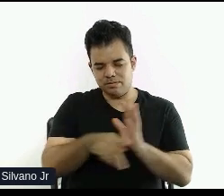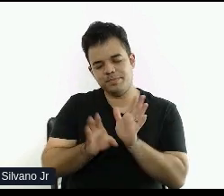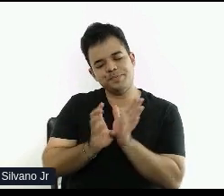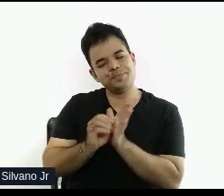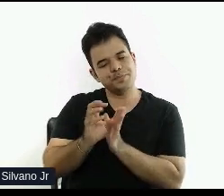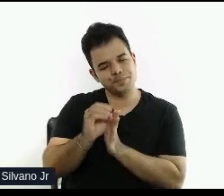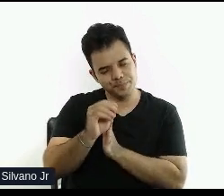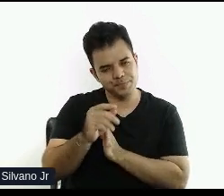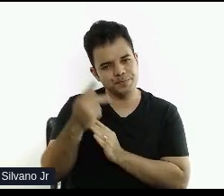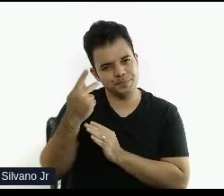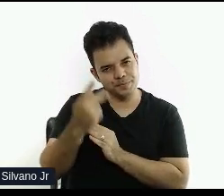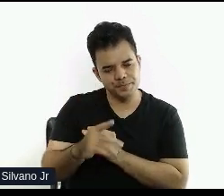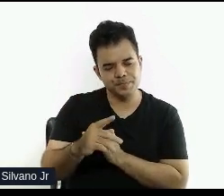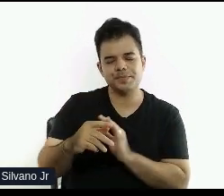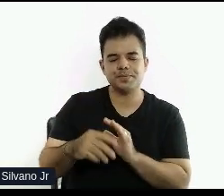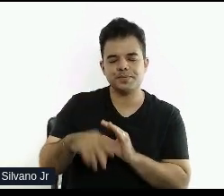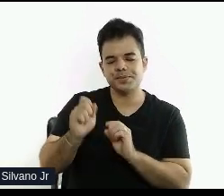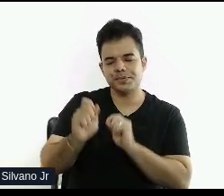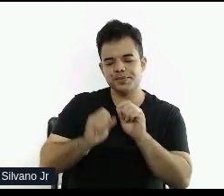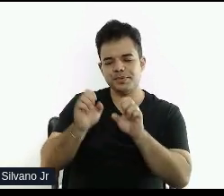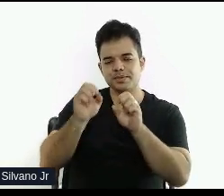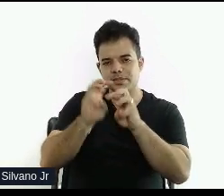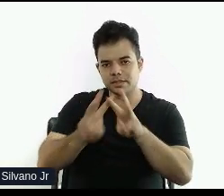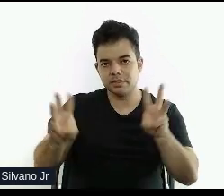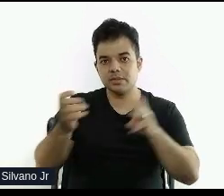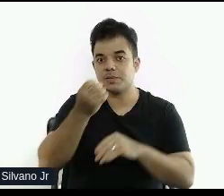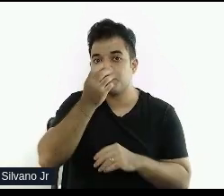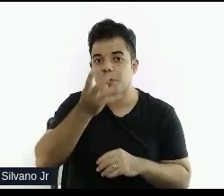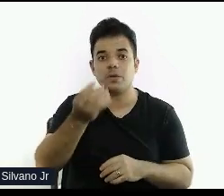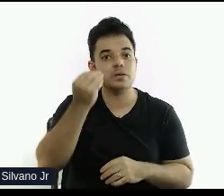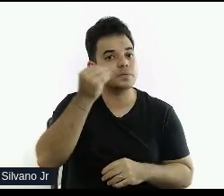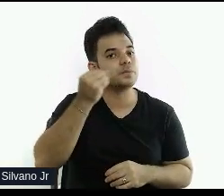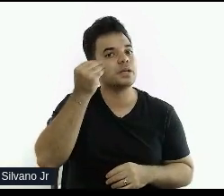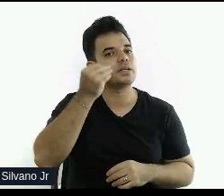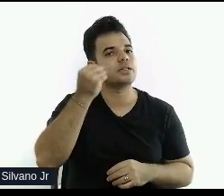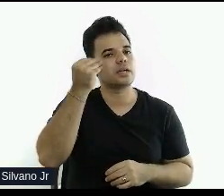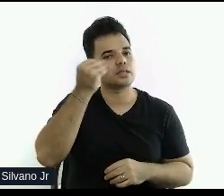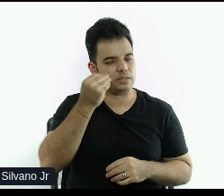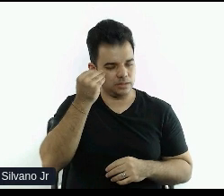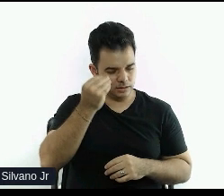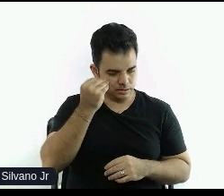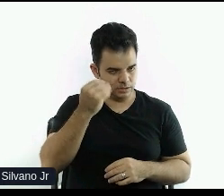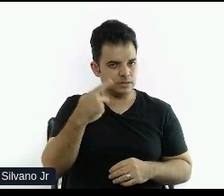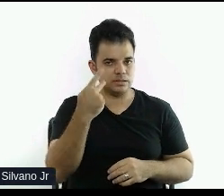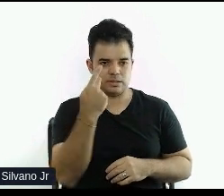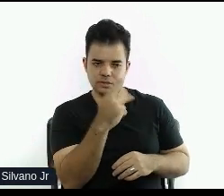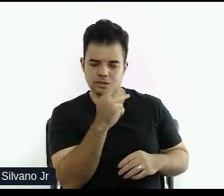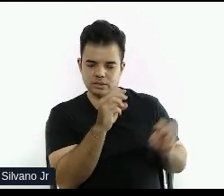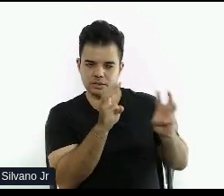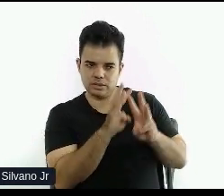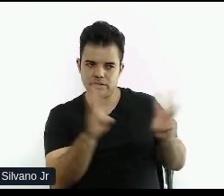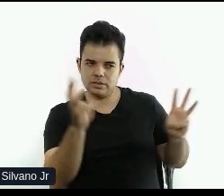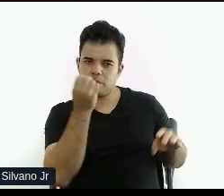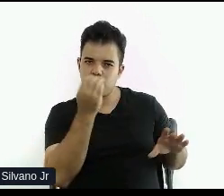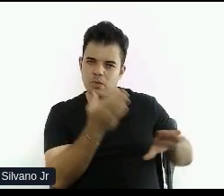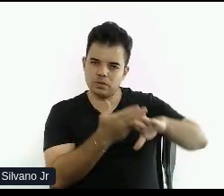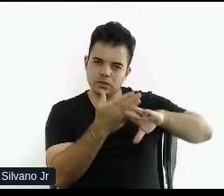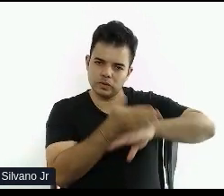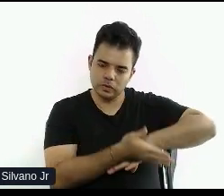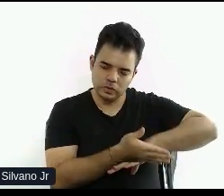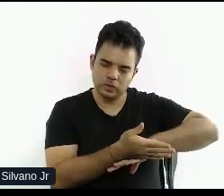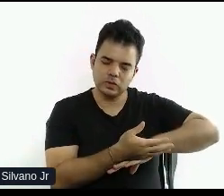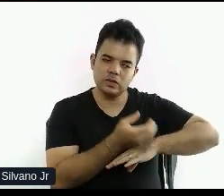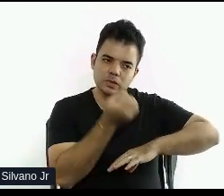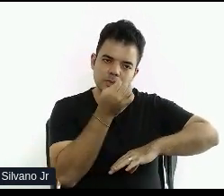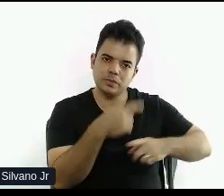ele traz uma experiência boa, significativa para o usuário. Então, a experiência daquele site, né? O que que ele traz ali de experiência boa